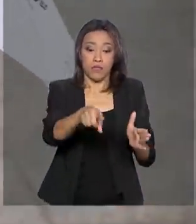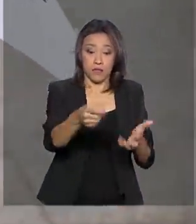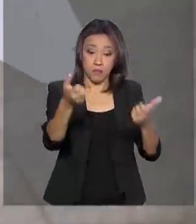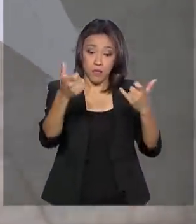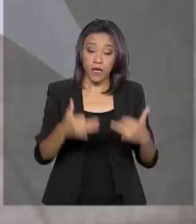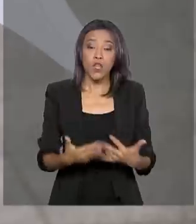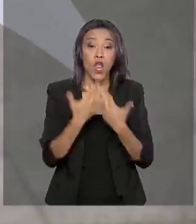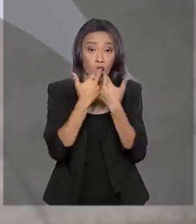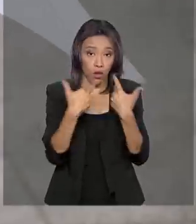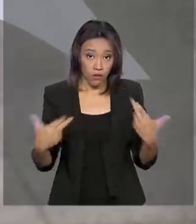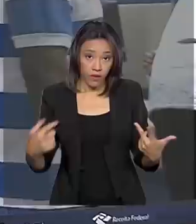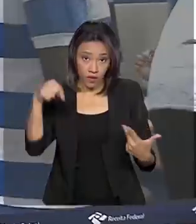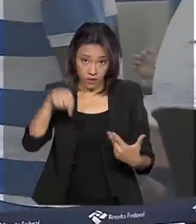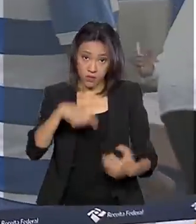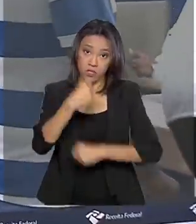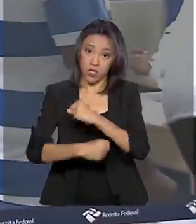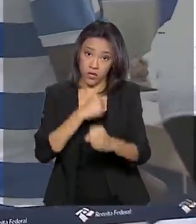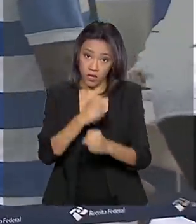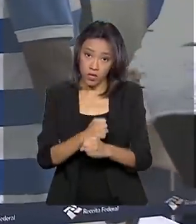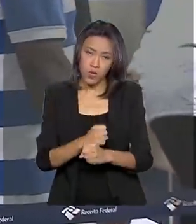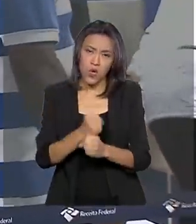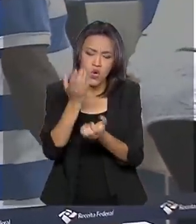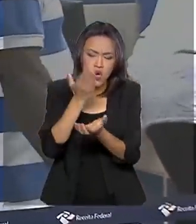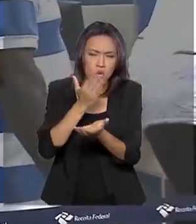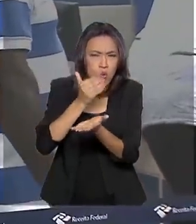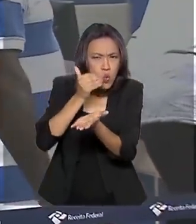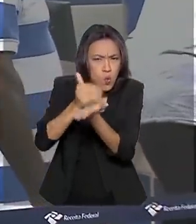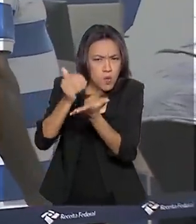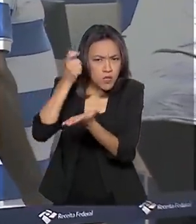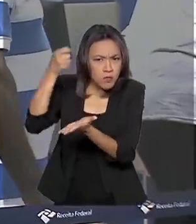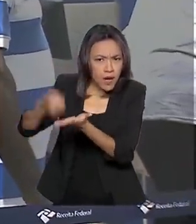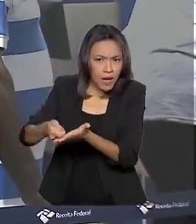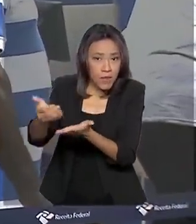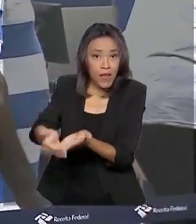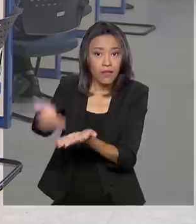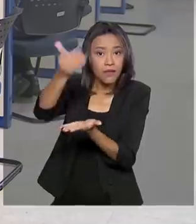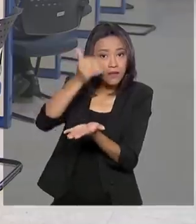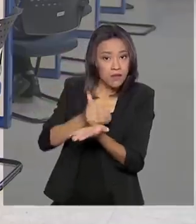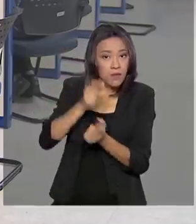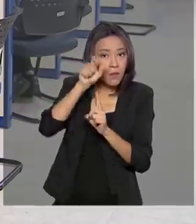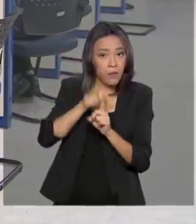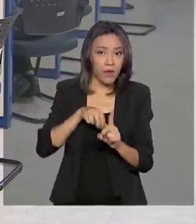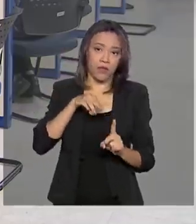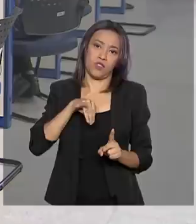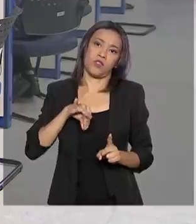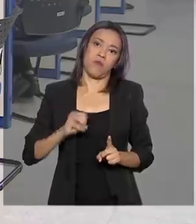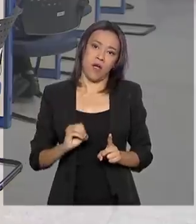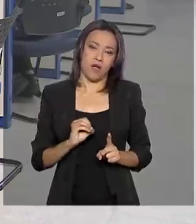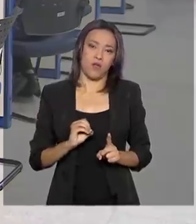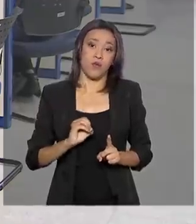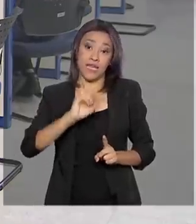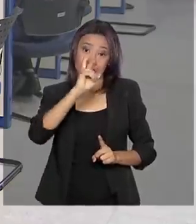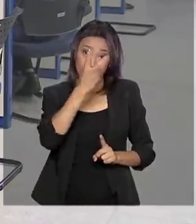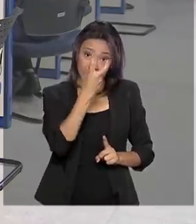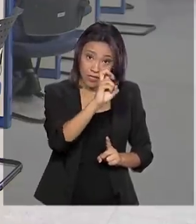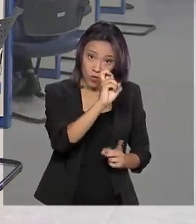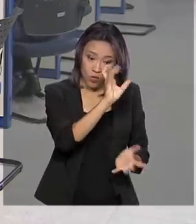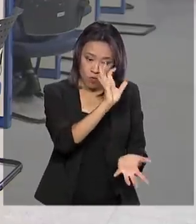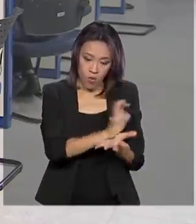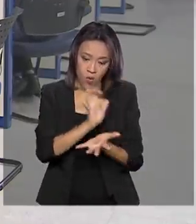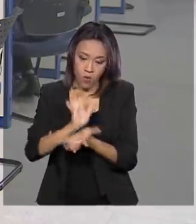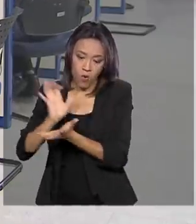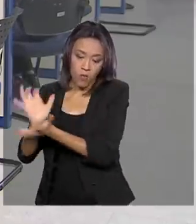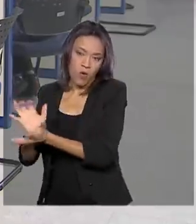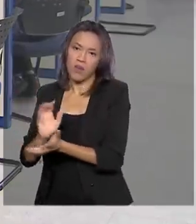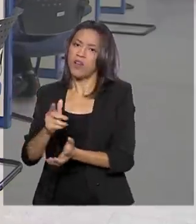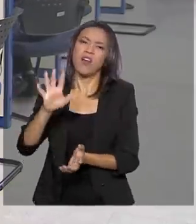das novidades deste ano é que o início do pagamento vai ser antecipado para maio e será feito em cinco lotes e não mais em